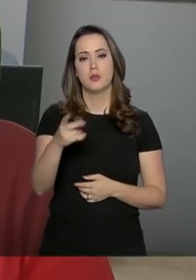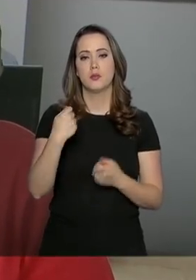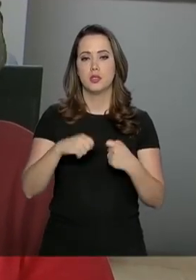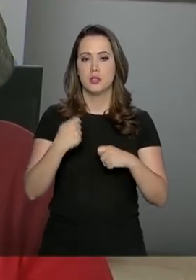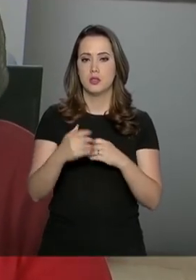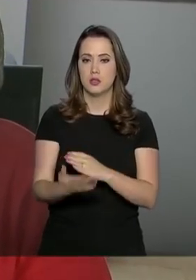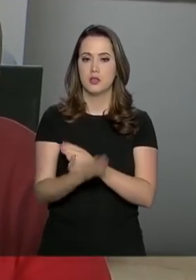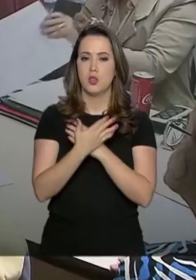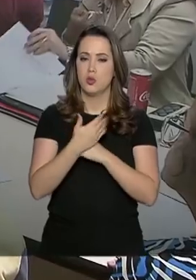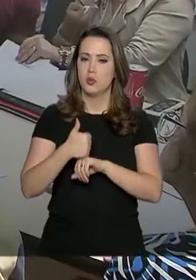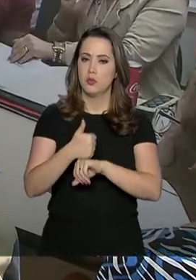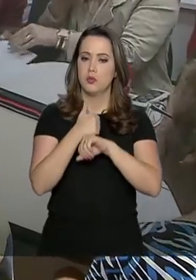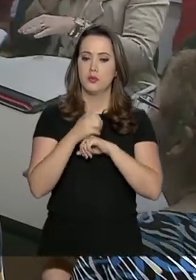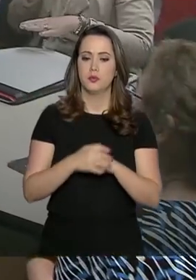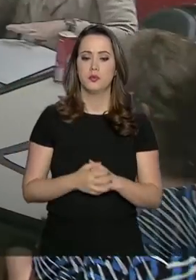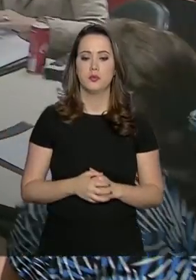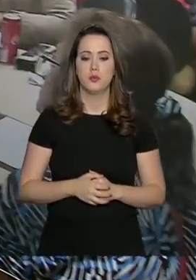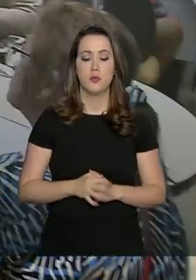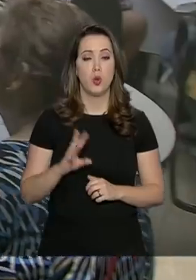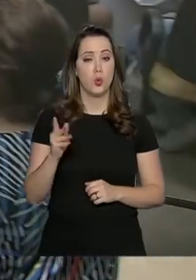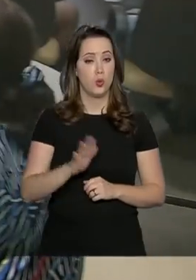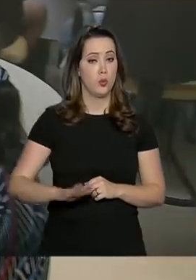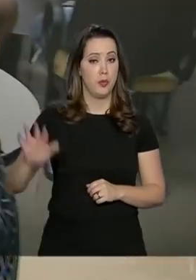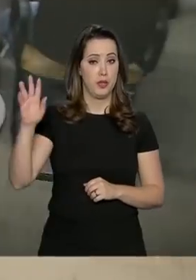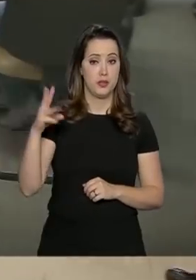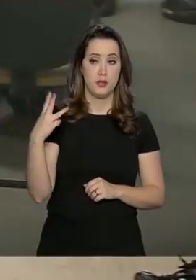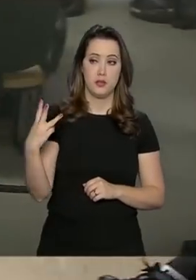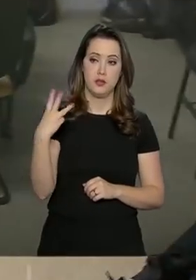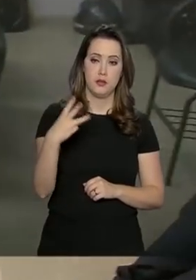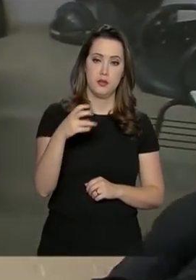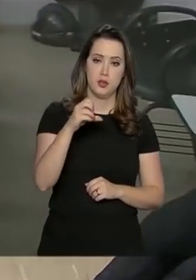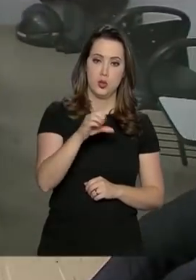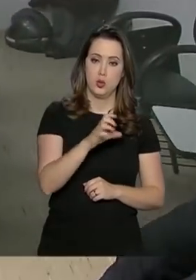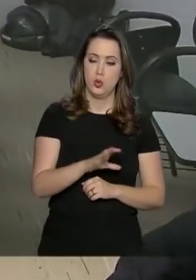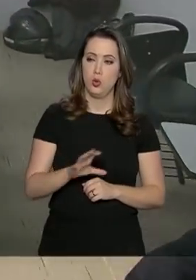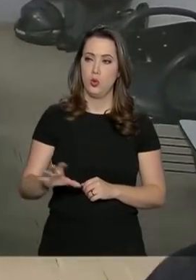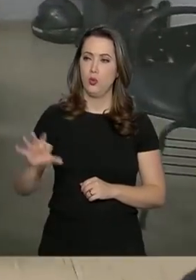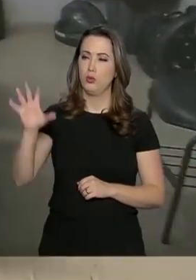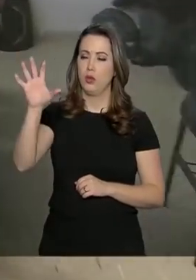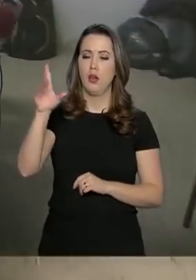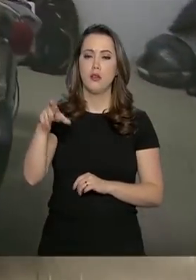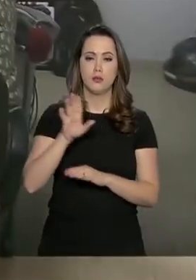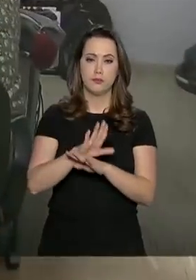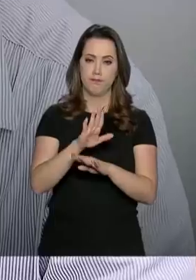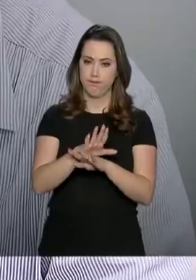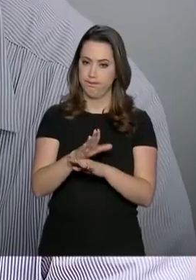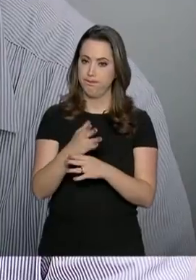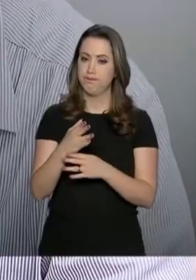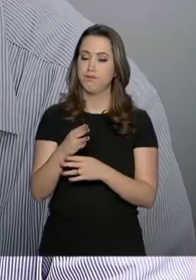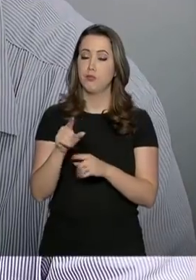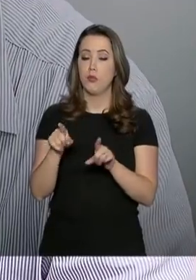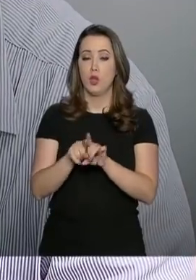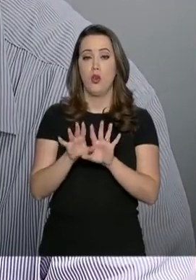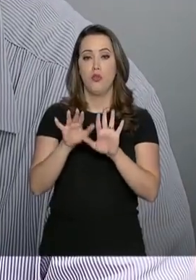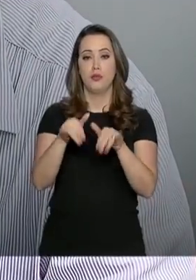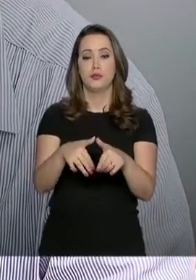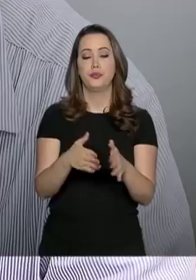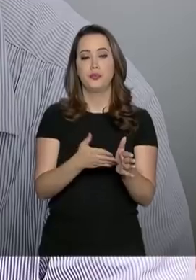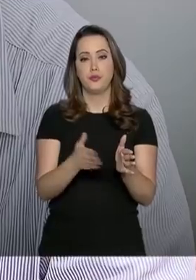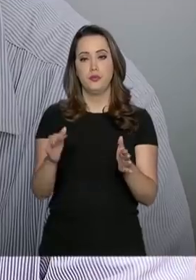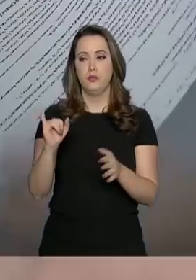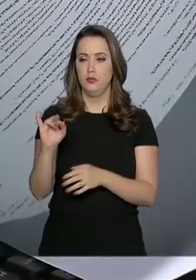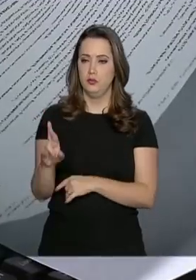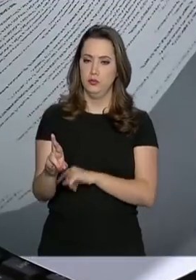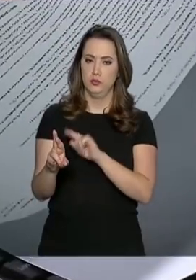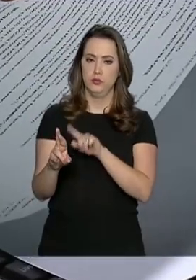de uma ajuda profissional. Em todo o país, existem 339 núcleos de apoio contábil e fiscal. O prazo final de entrega da